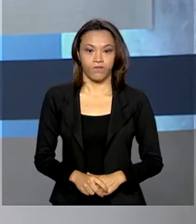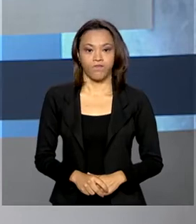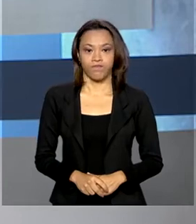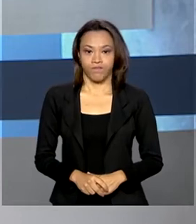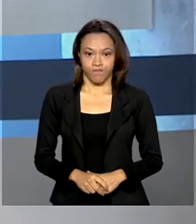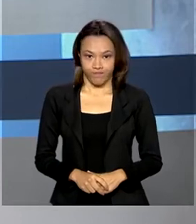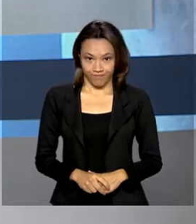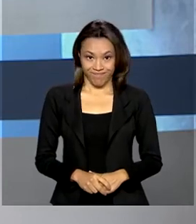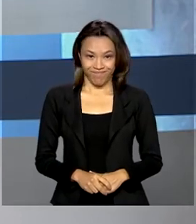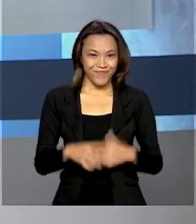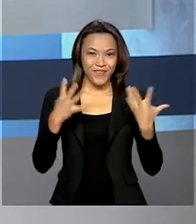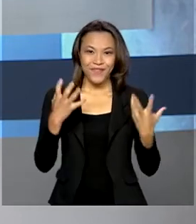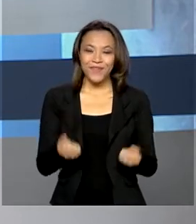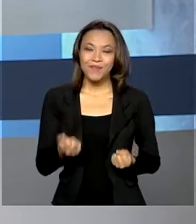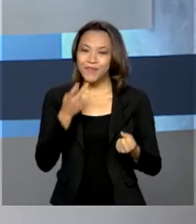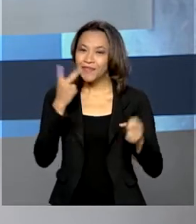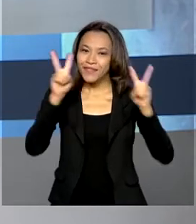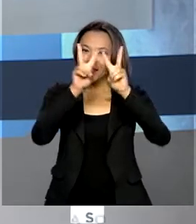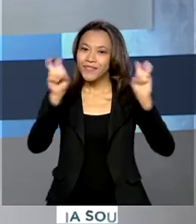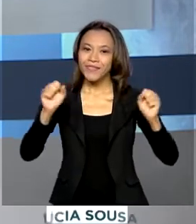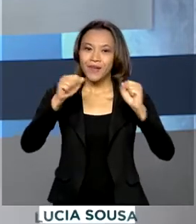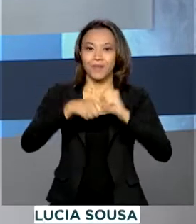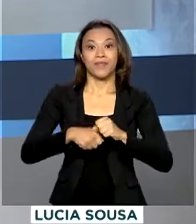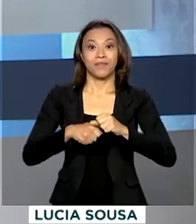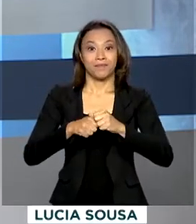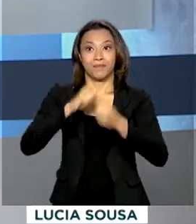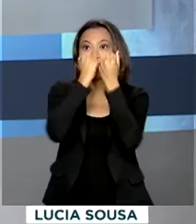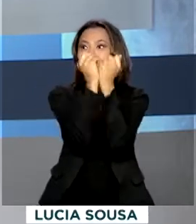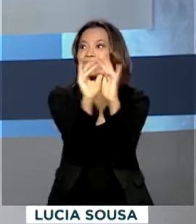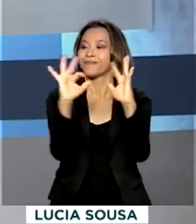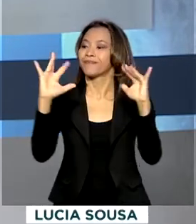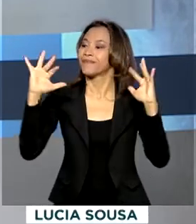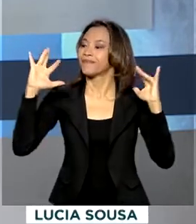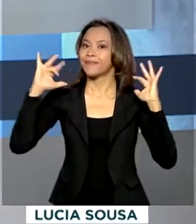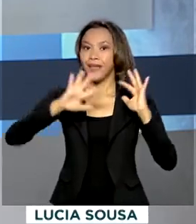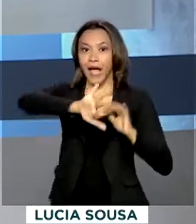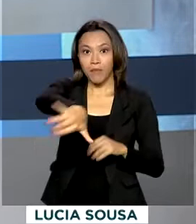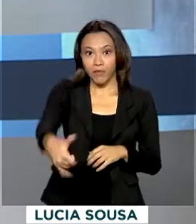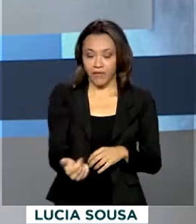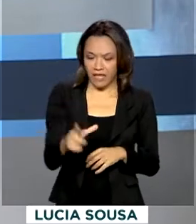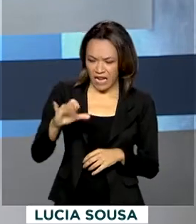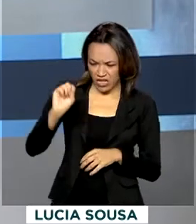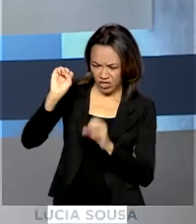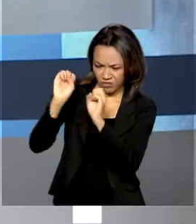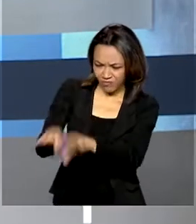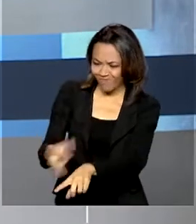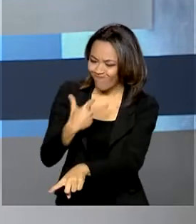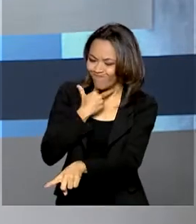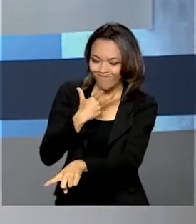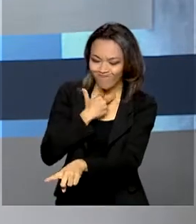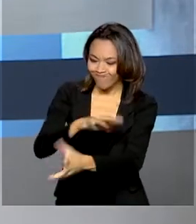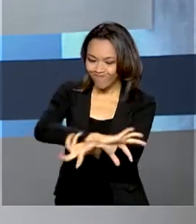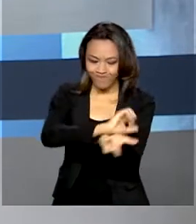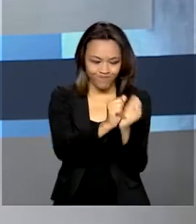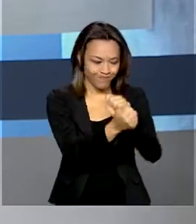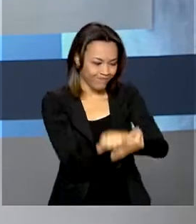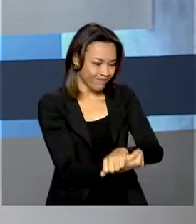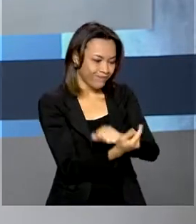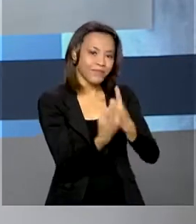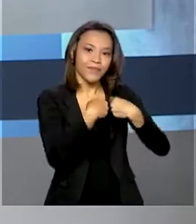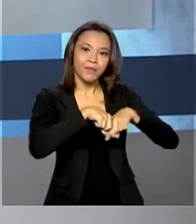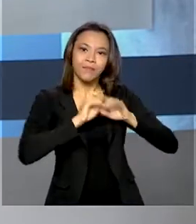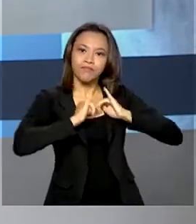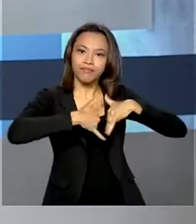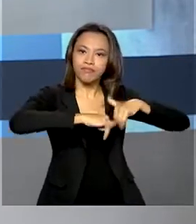Vamos falar de meio ambiente, aproveitar parte do lixo que não pode ser reciclada para gerar energia